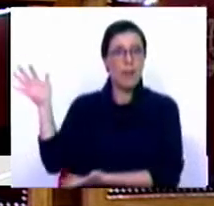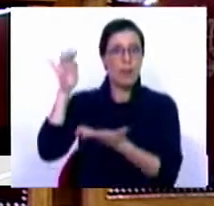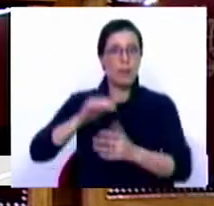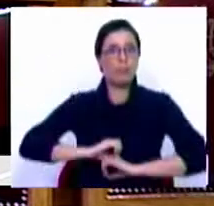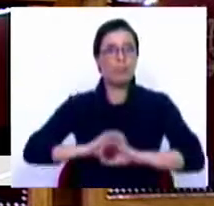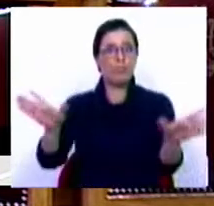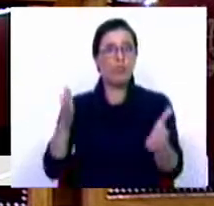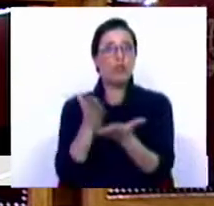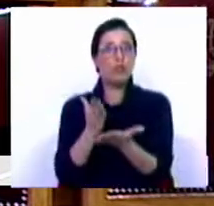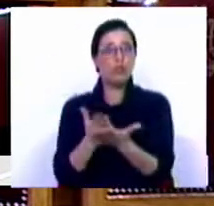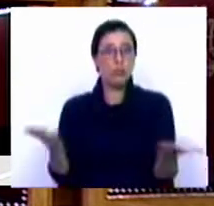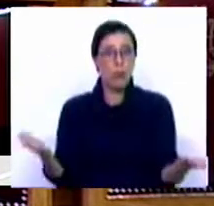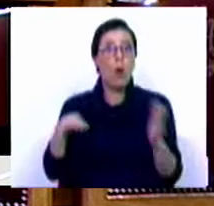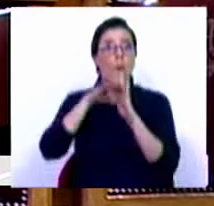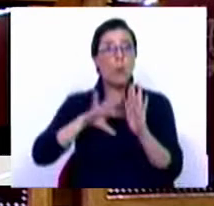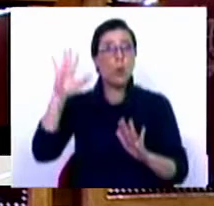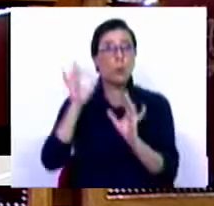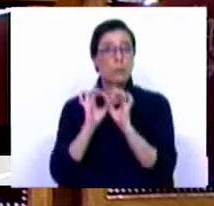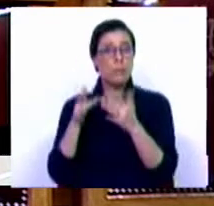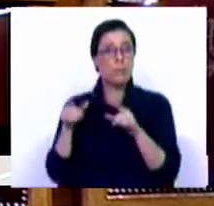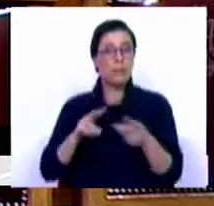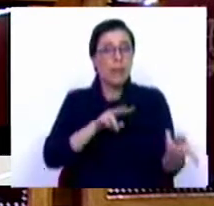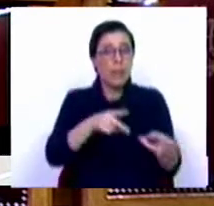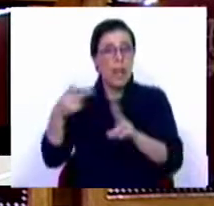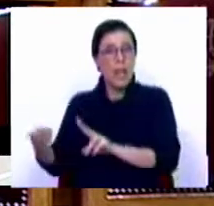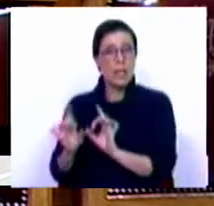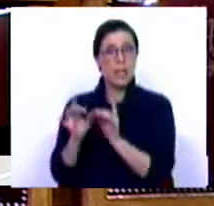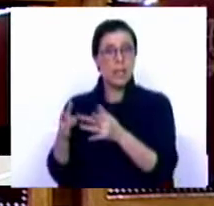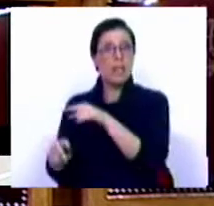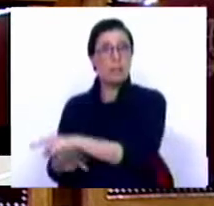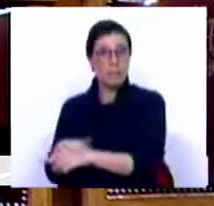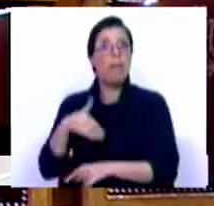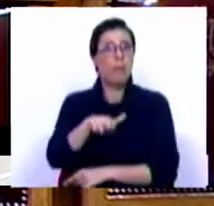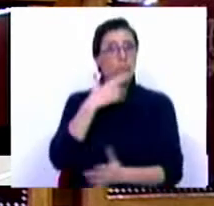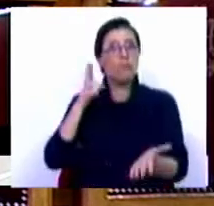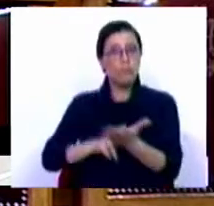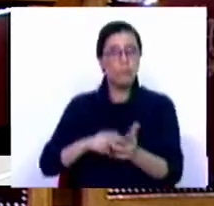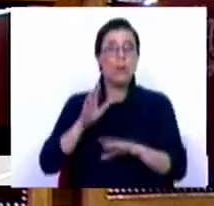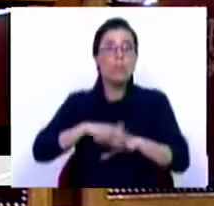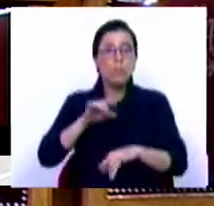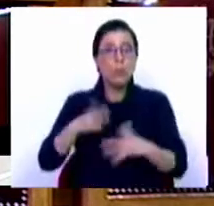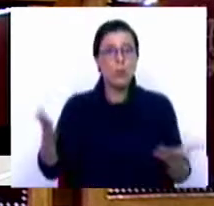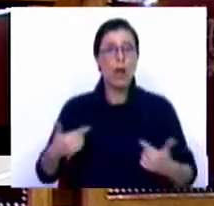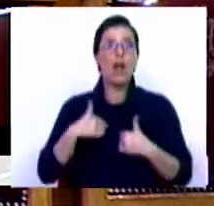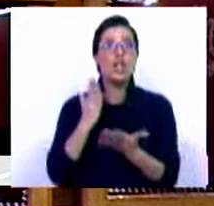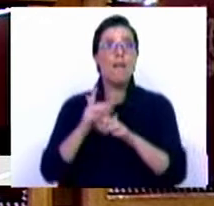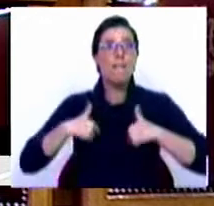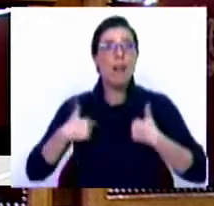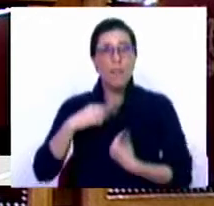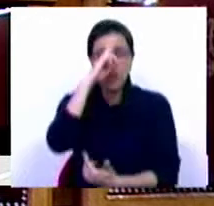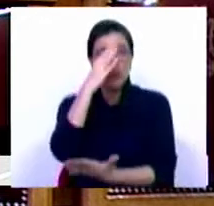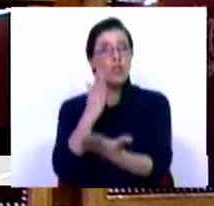nossas escolas, quando o maior programa de digitalização e transição digital está a acontecer também graças às nossas escolas.